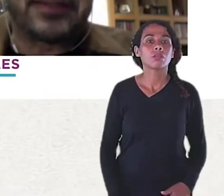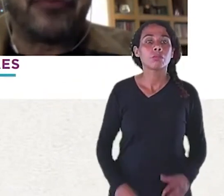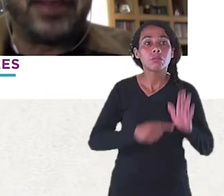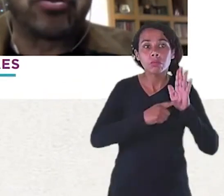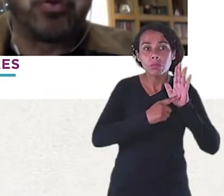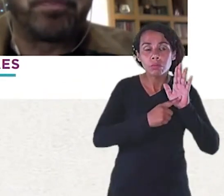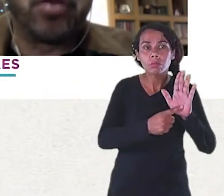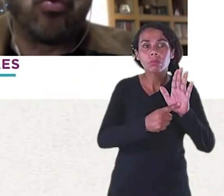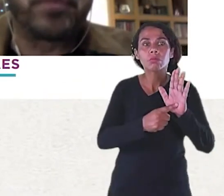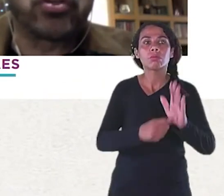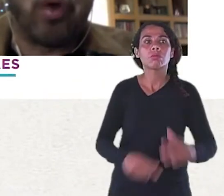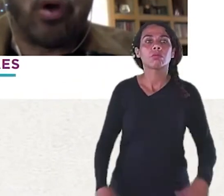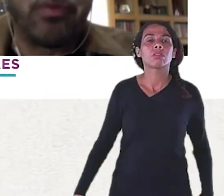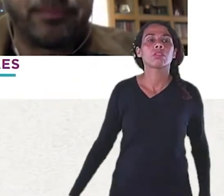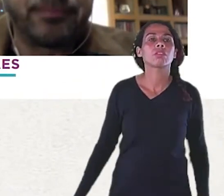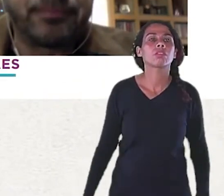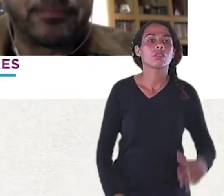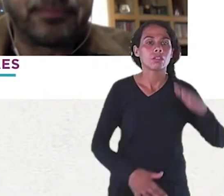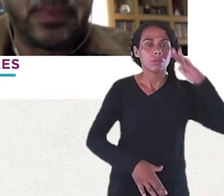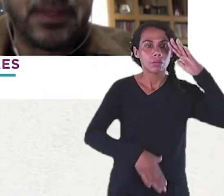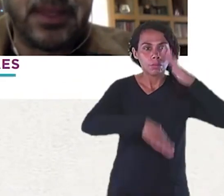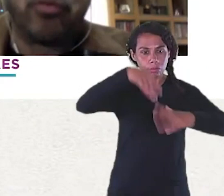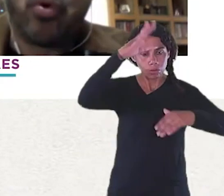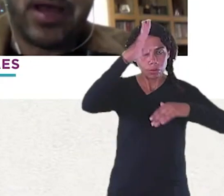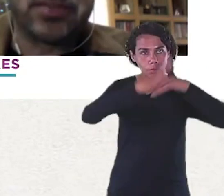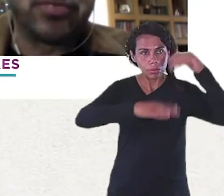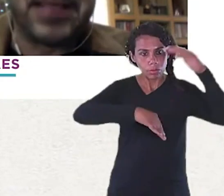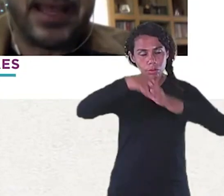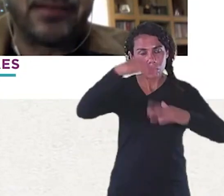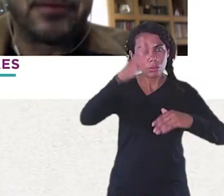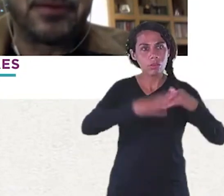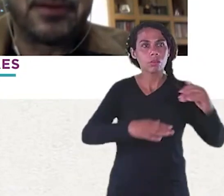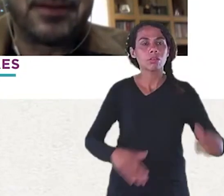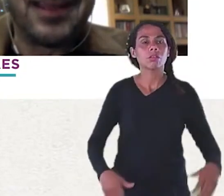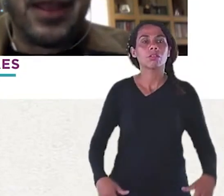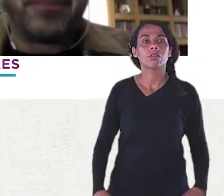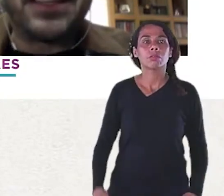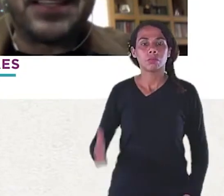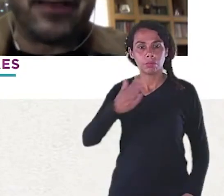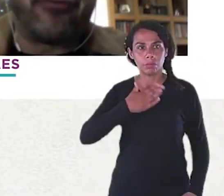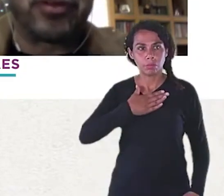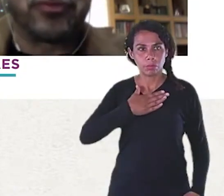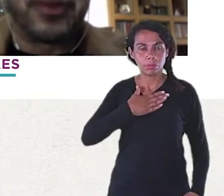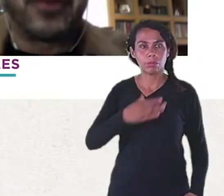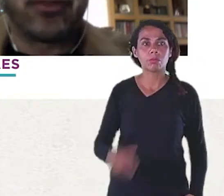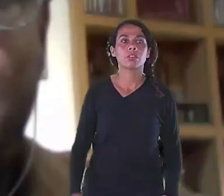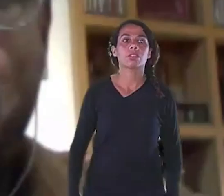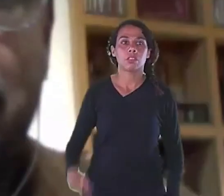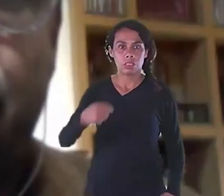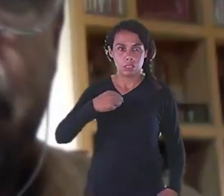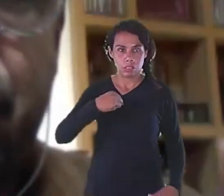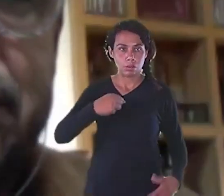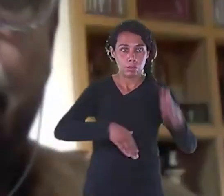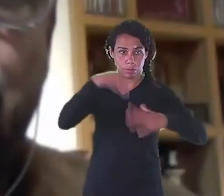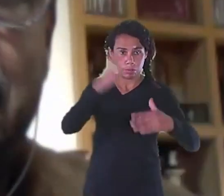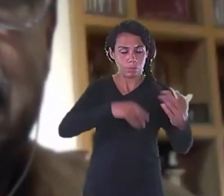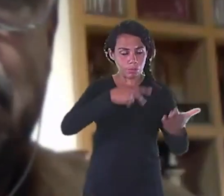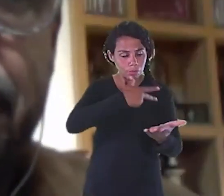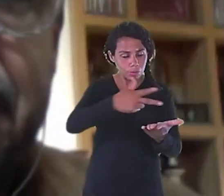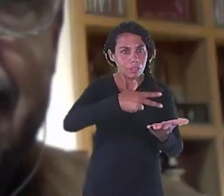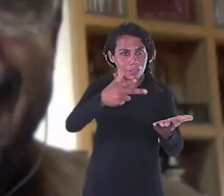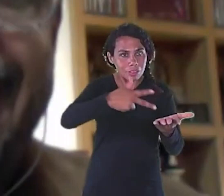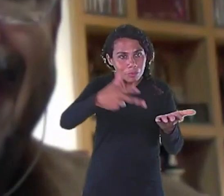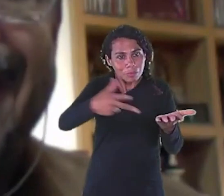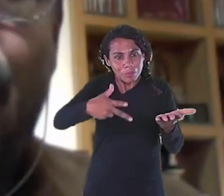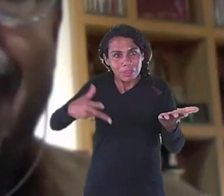Através do seu percurso pessoal No meu caso O design Mas isso, Afonso Retomando o que você falou no